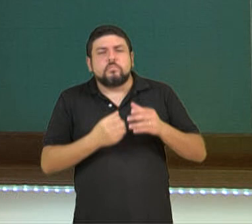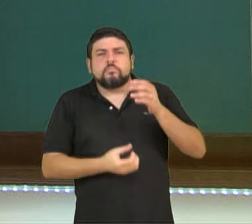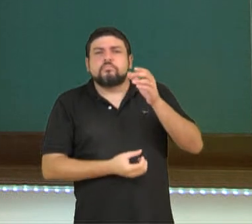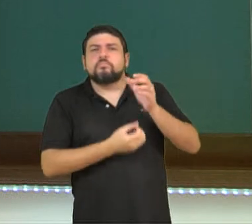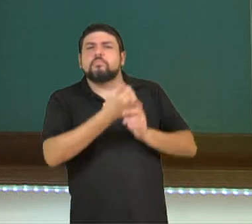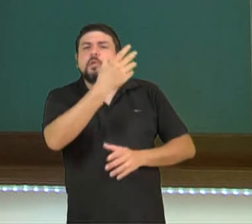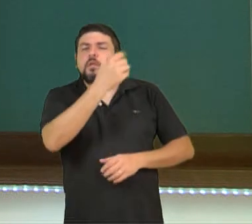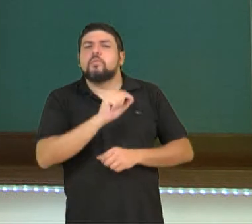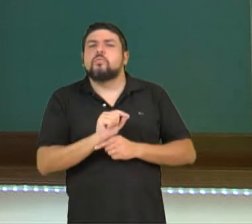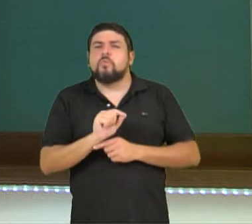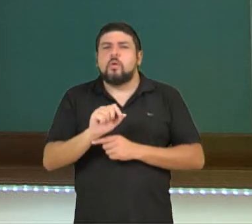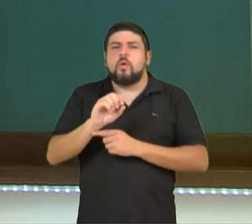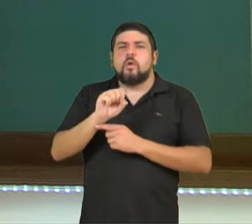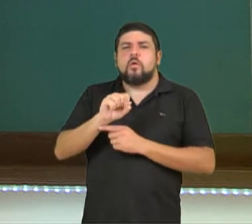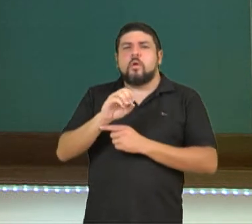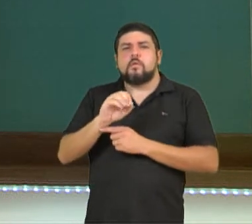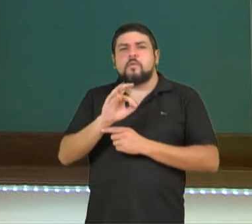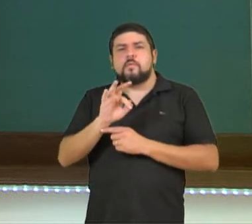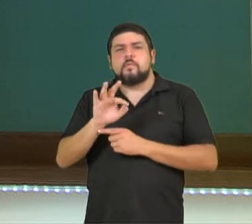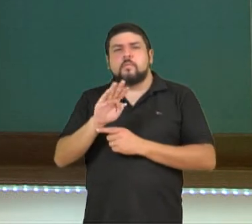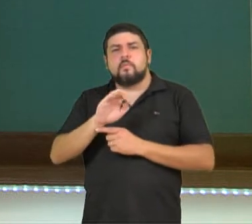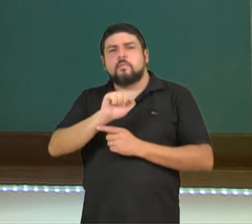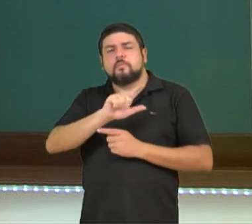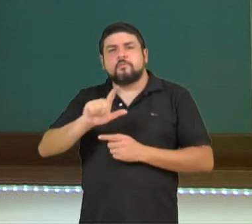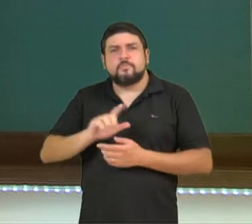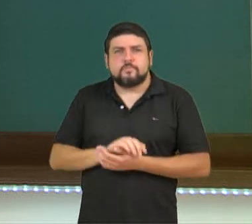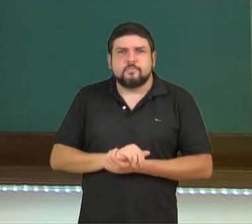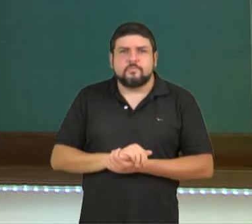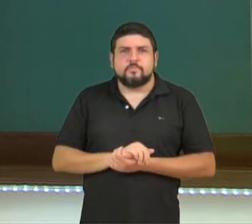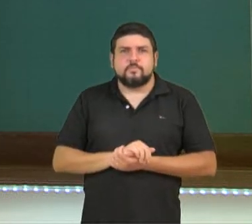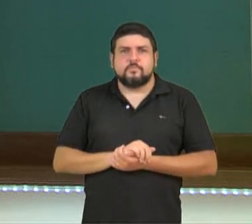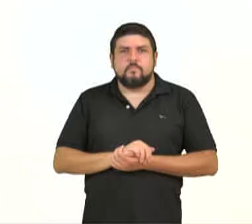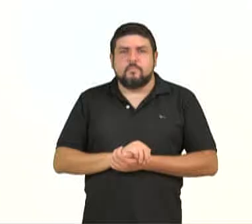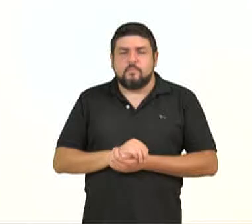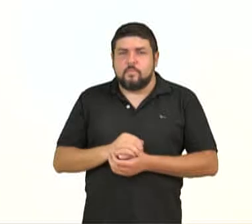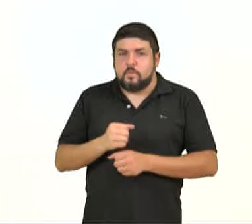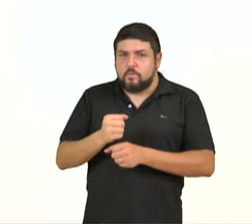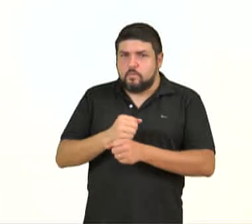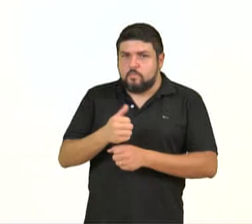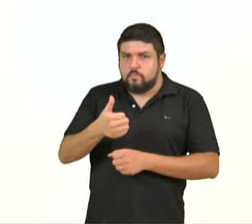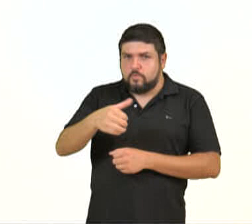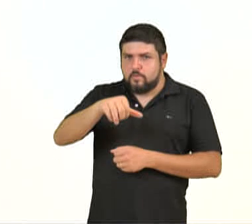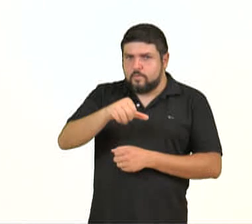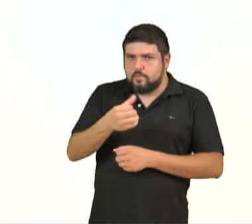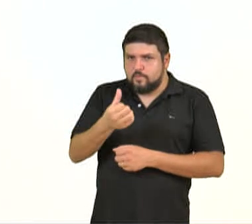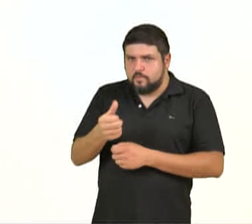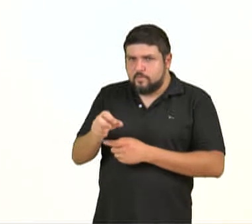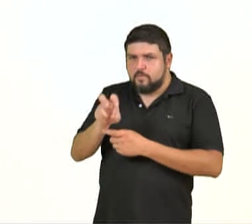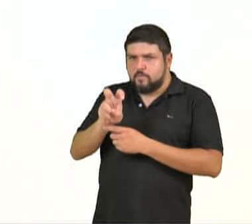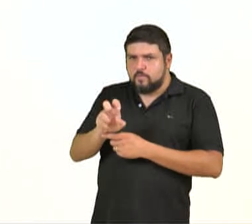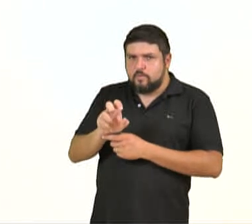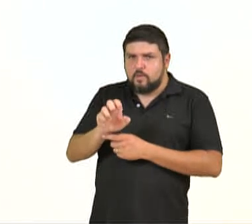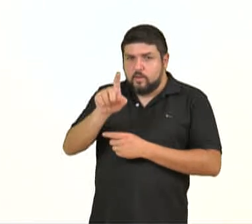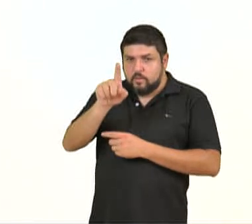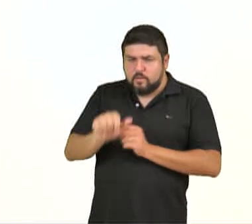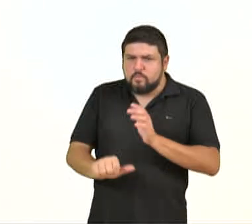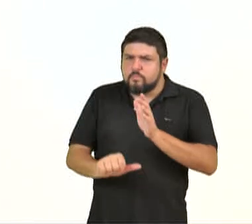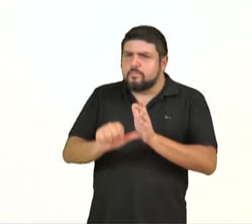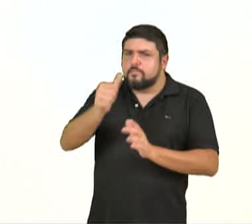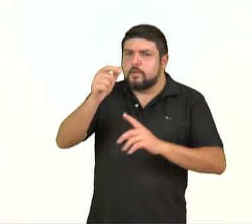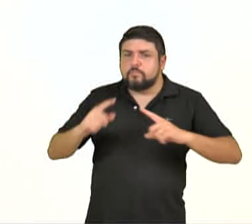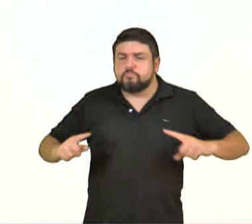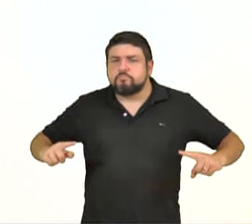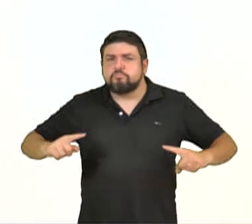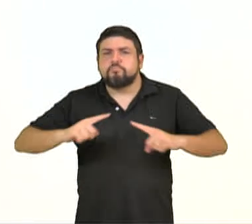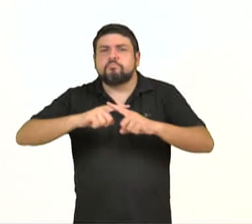alunos que estavam participando ali brincando daquela atividade. E em 1965 teve o primeiro campeonato de softball